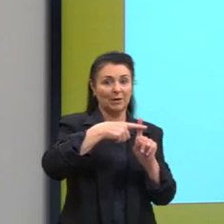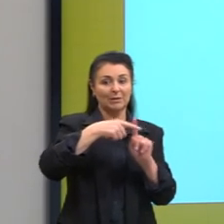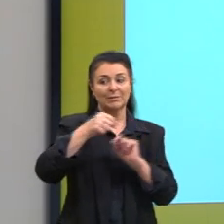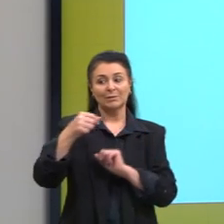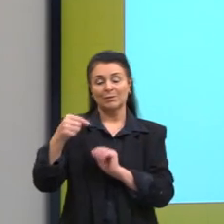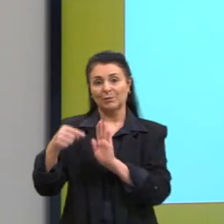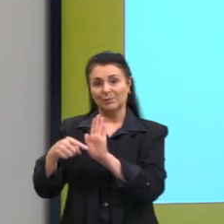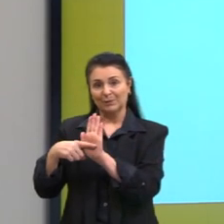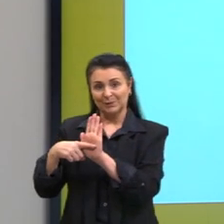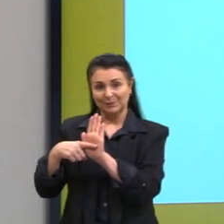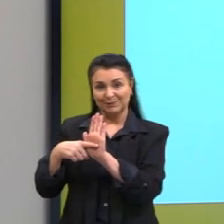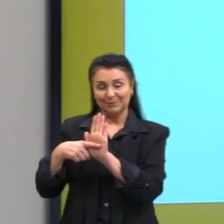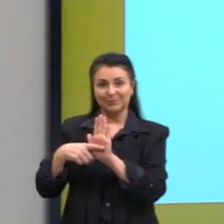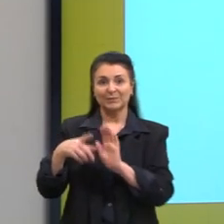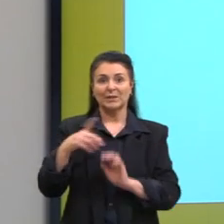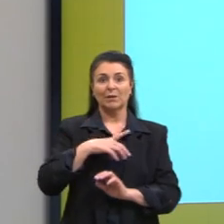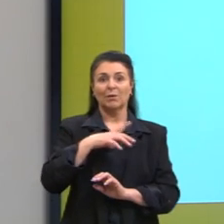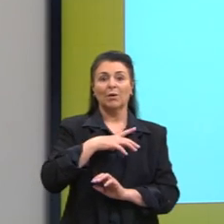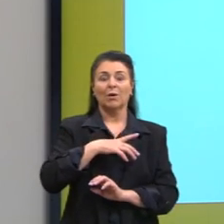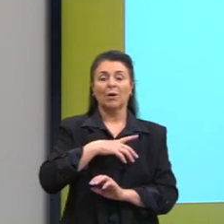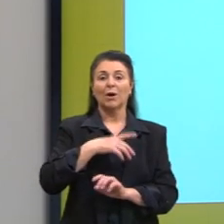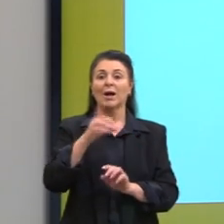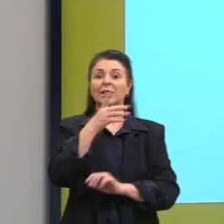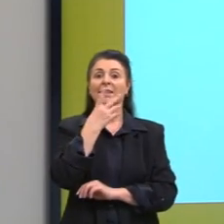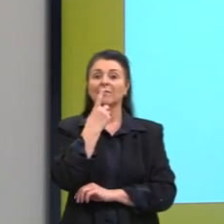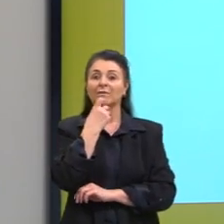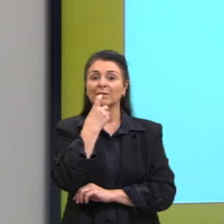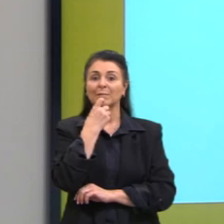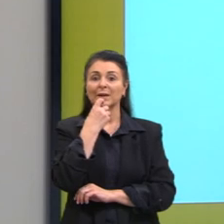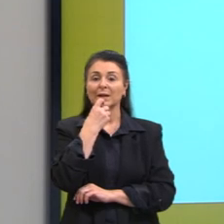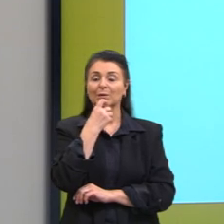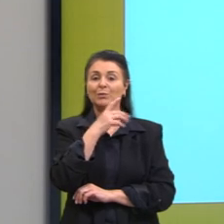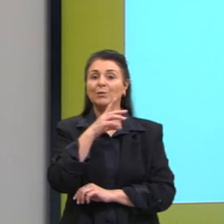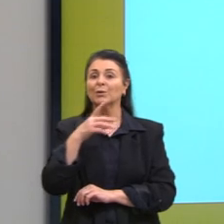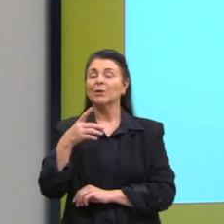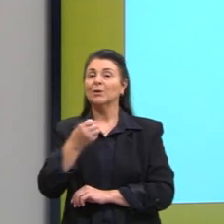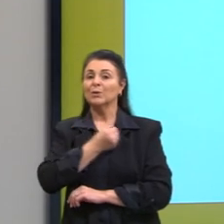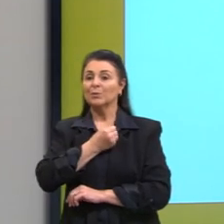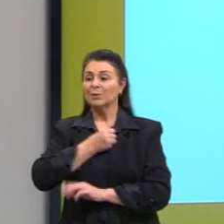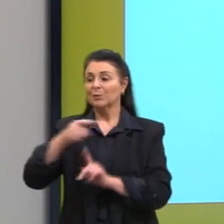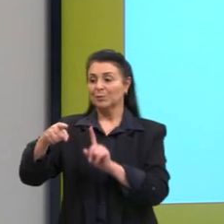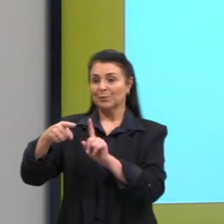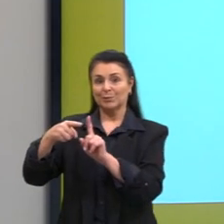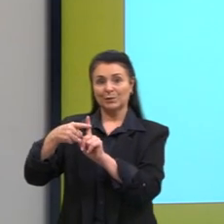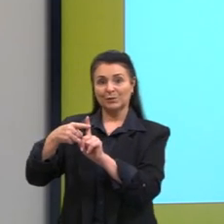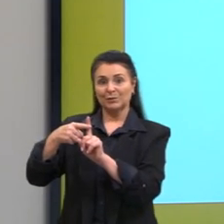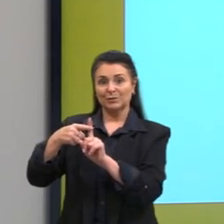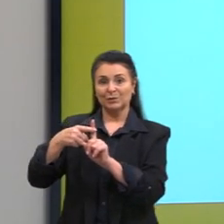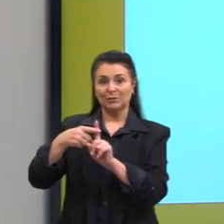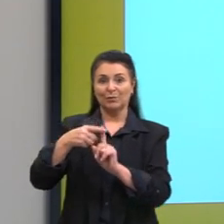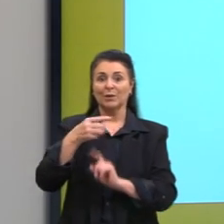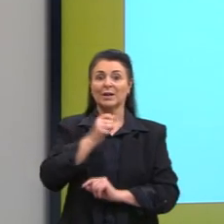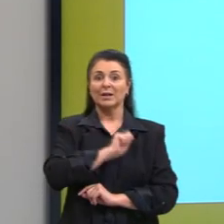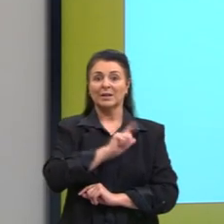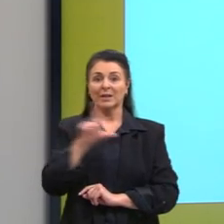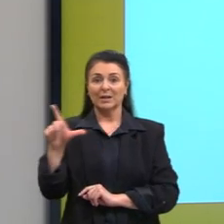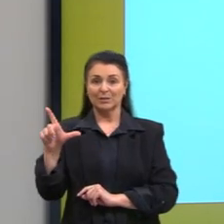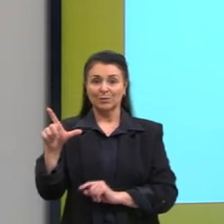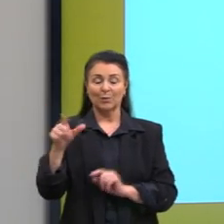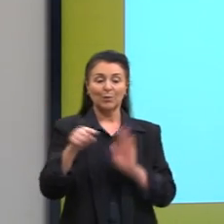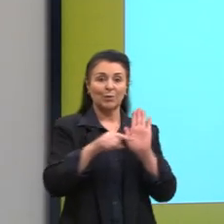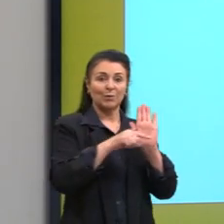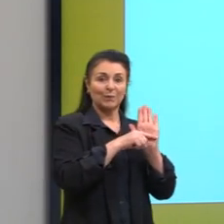o zero, à direita em vermelho números positivos, à esquerda em azul números negativos. E aqui nós temos, então,